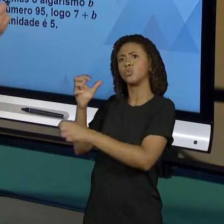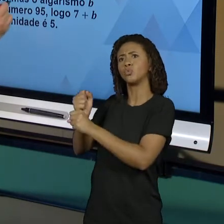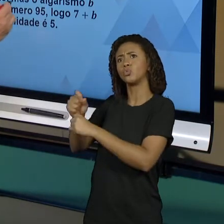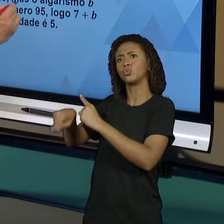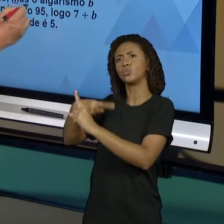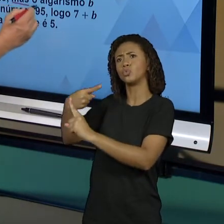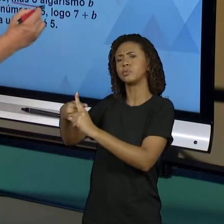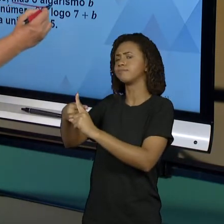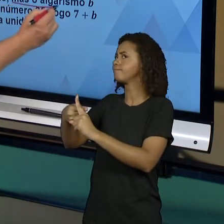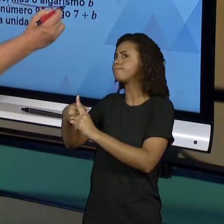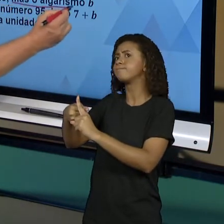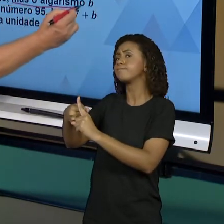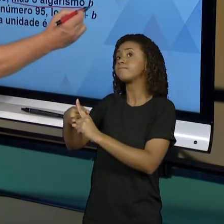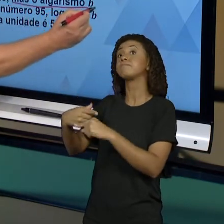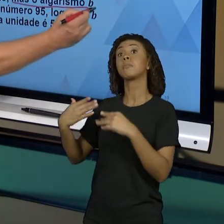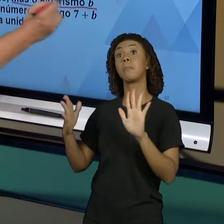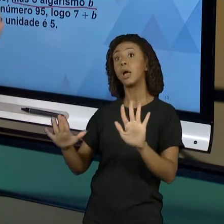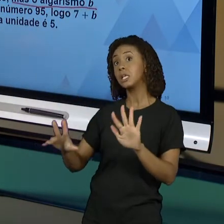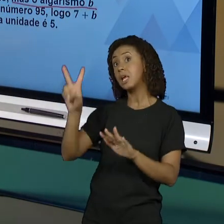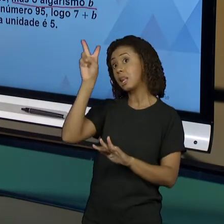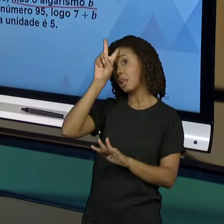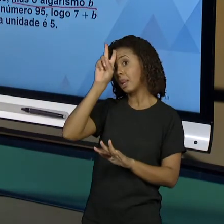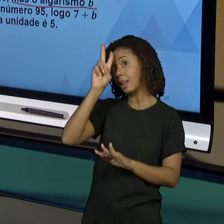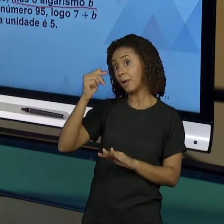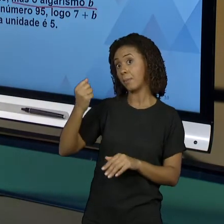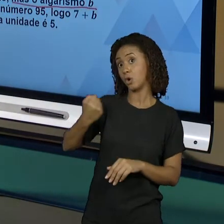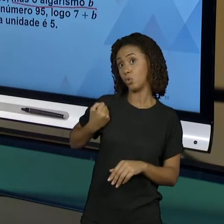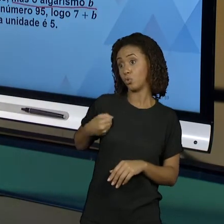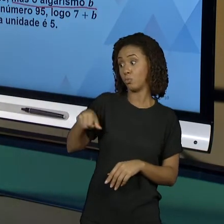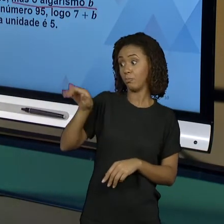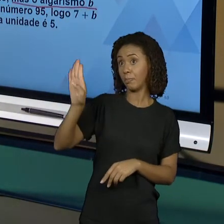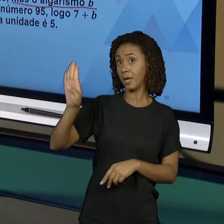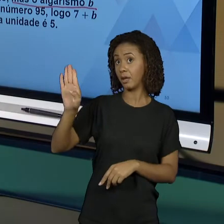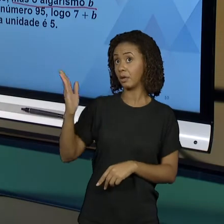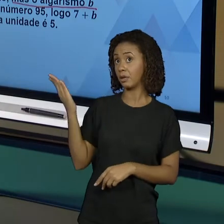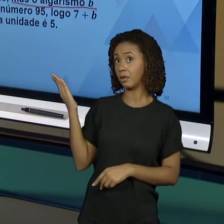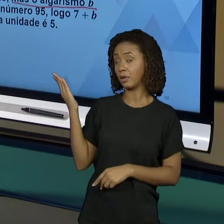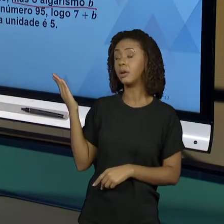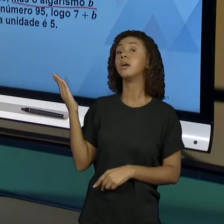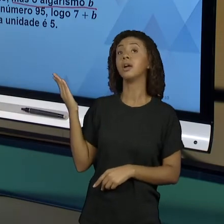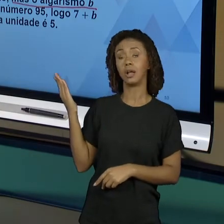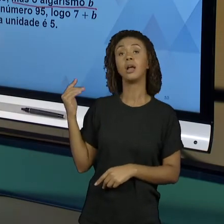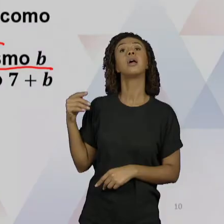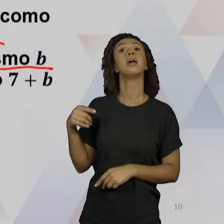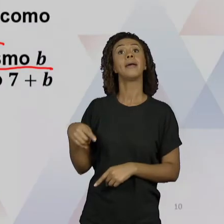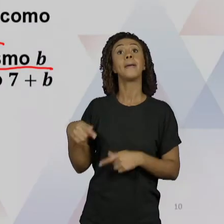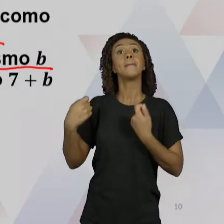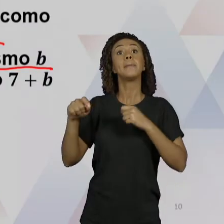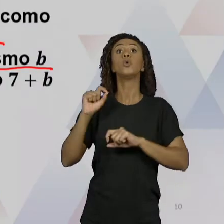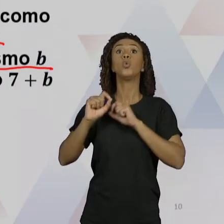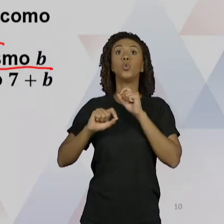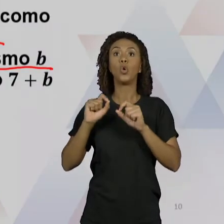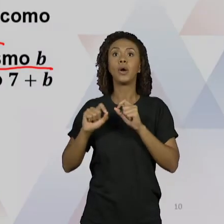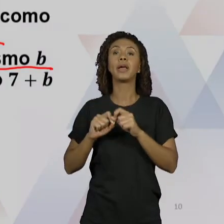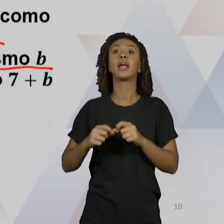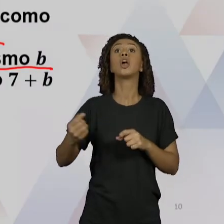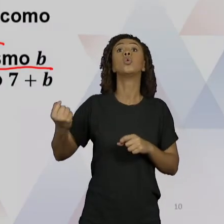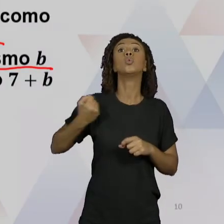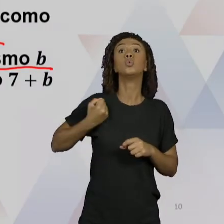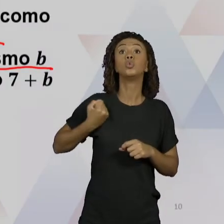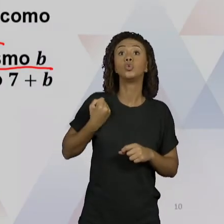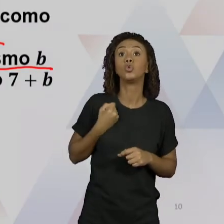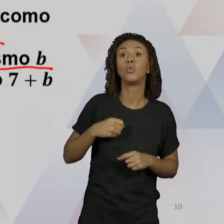lembrar que o algarismo b que aparece ali ele representa a unidade do número